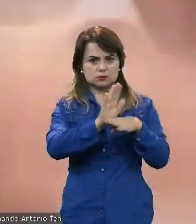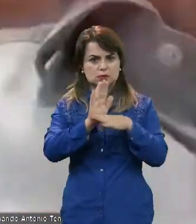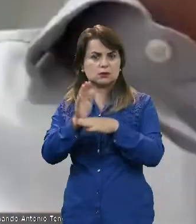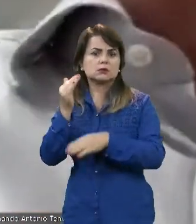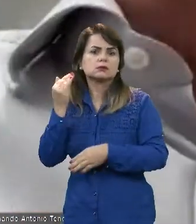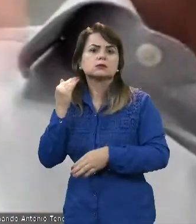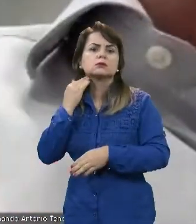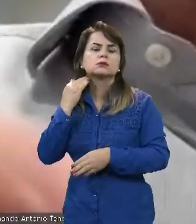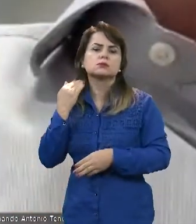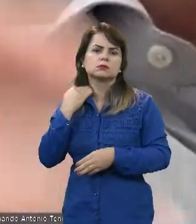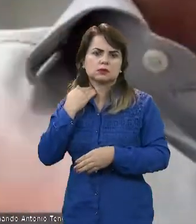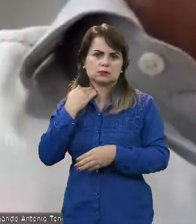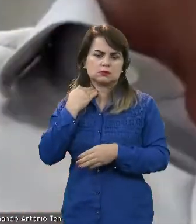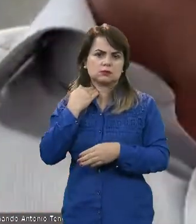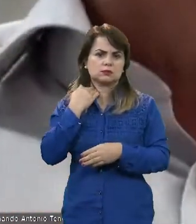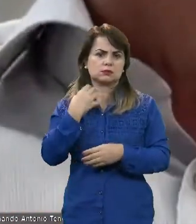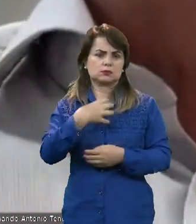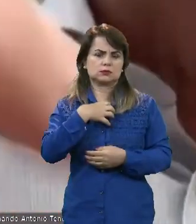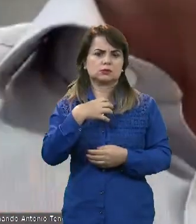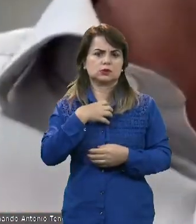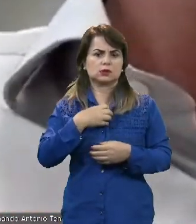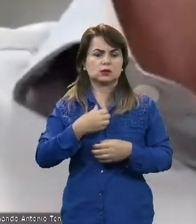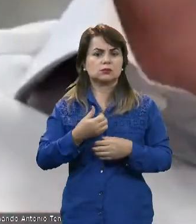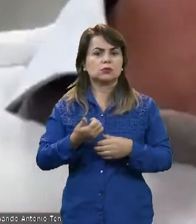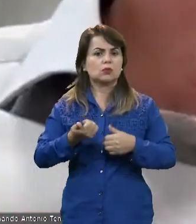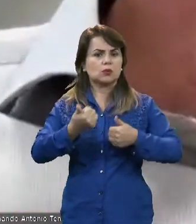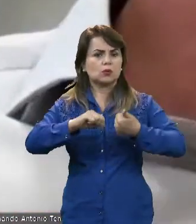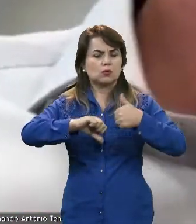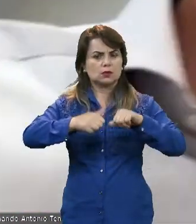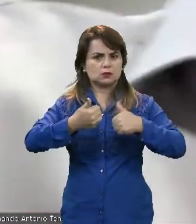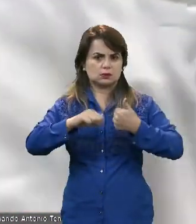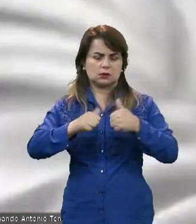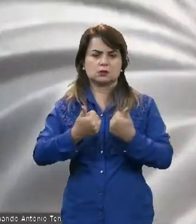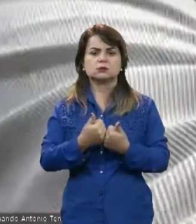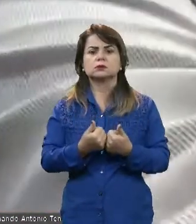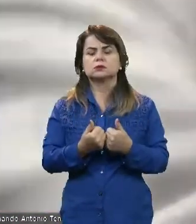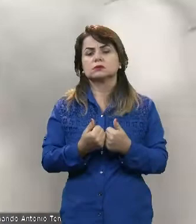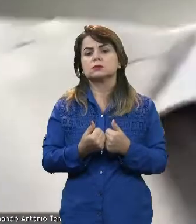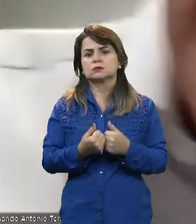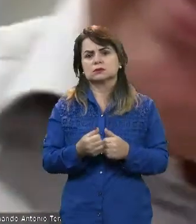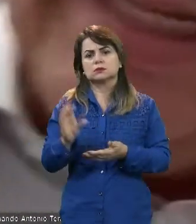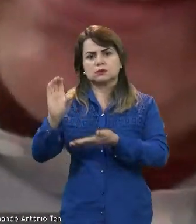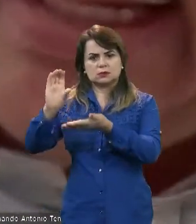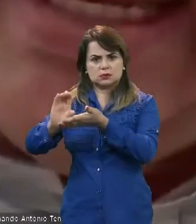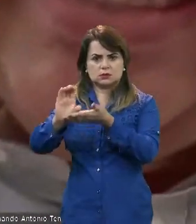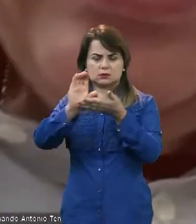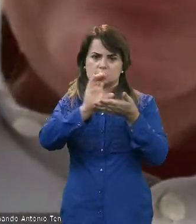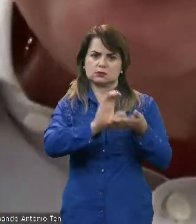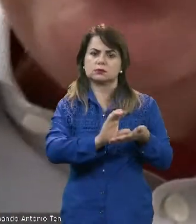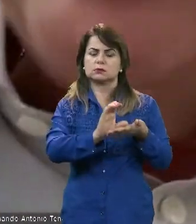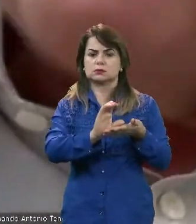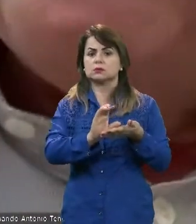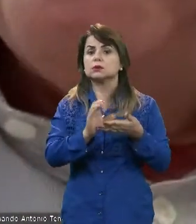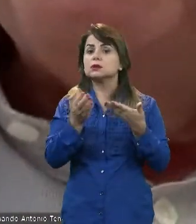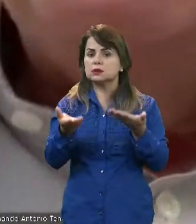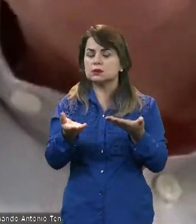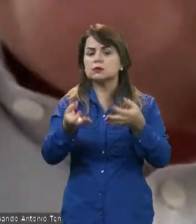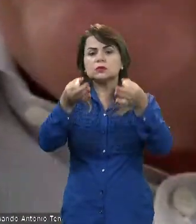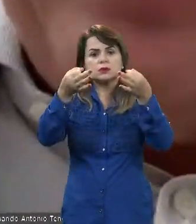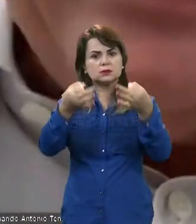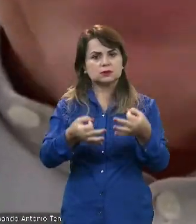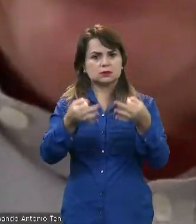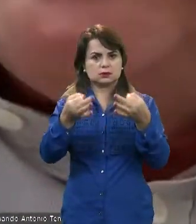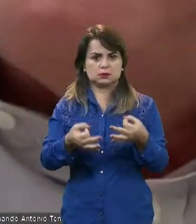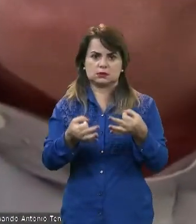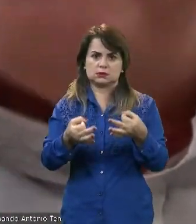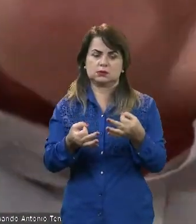rumo adequado na sua qualidade de crédito. Mas tenha certeza que os créditos serão... Nós